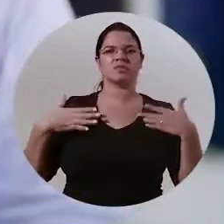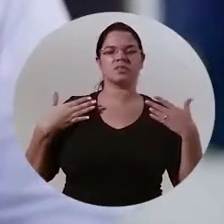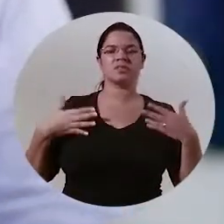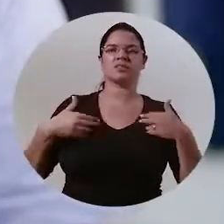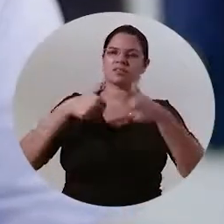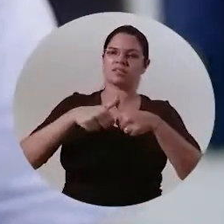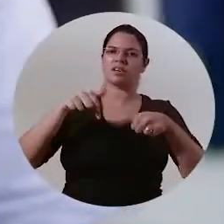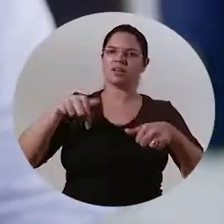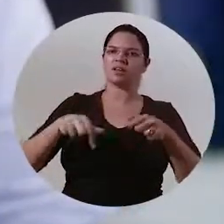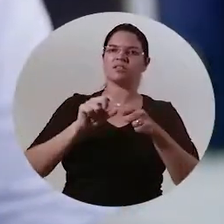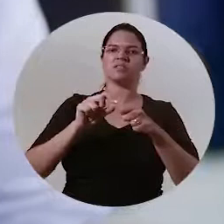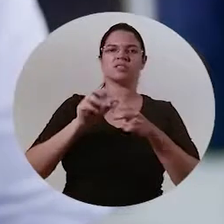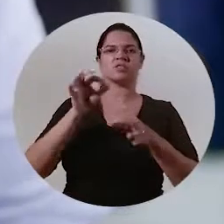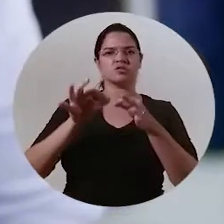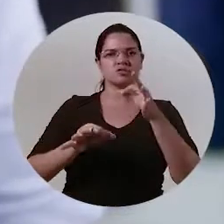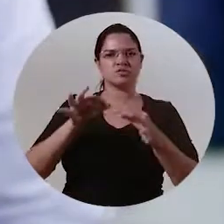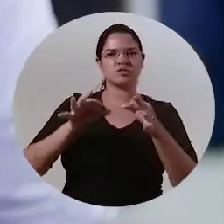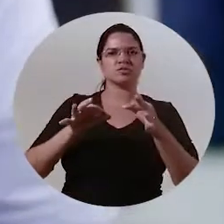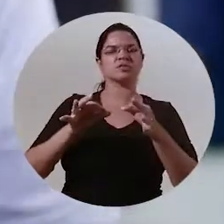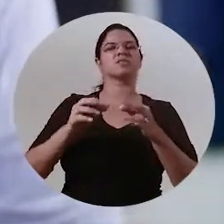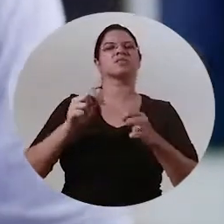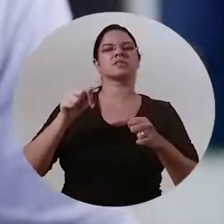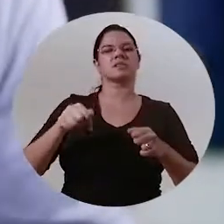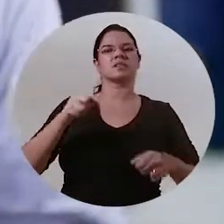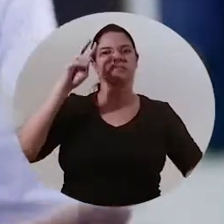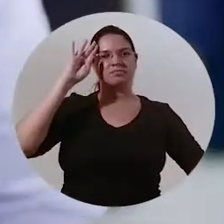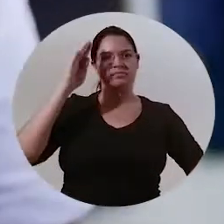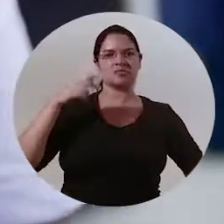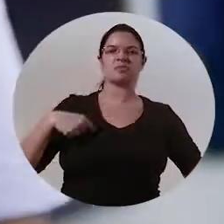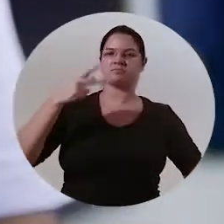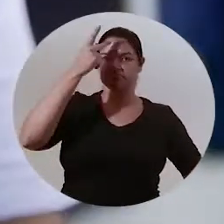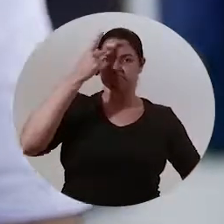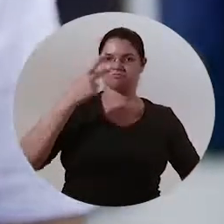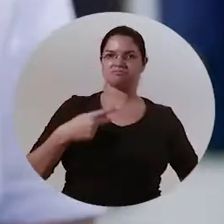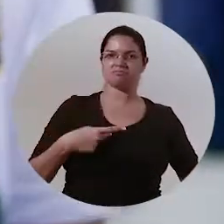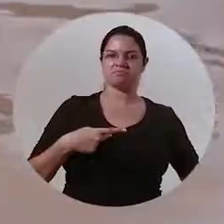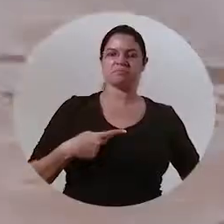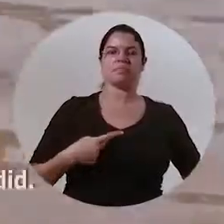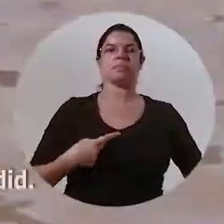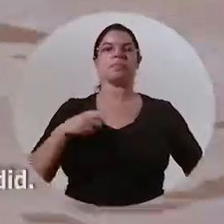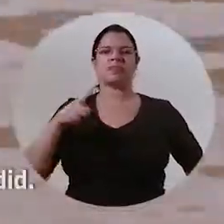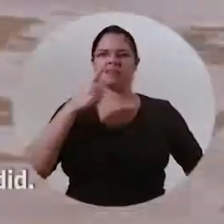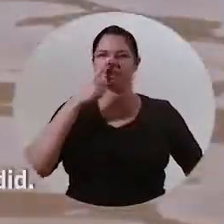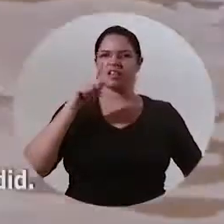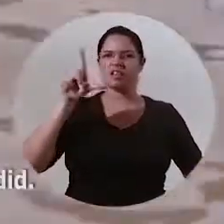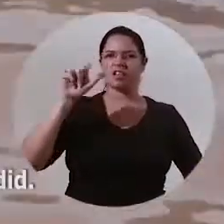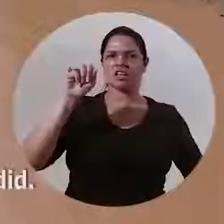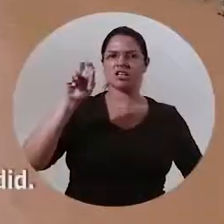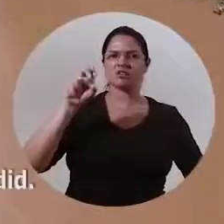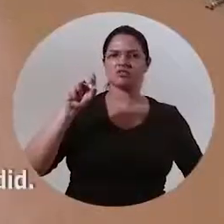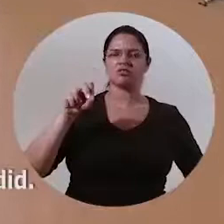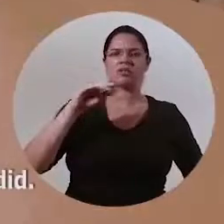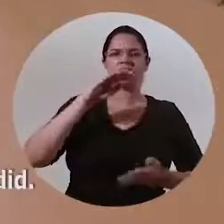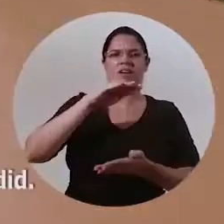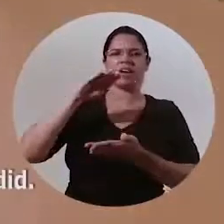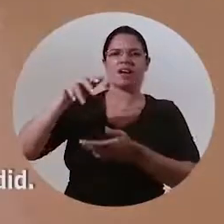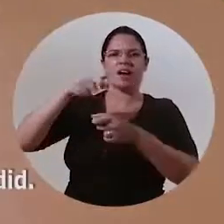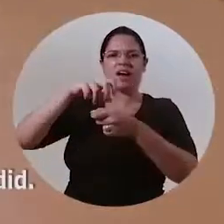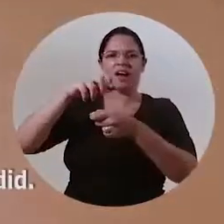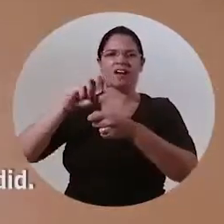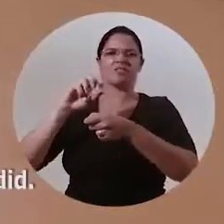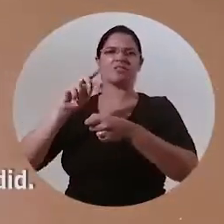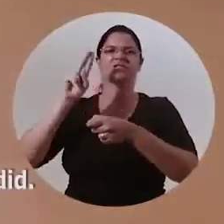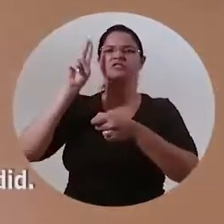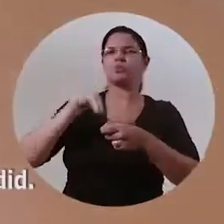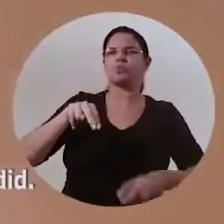gratificante ainda porque nós estamos aqui fazendo a justiça literalmente com as próprias mãos aqui lixo toneladas de